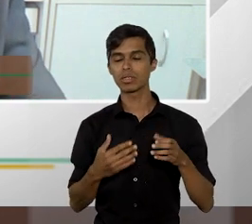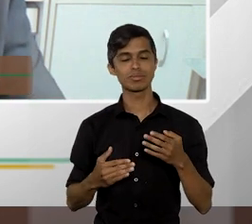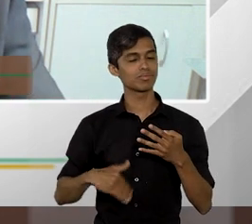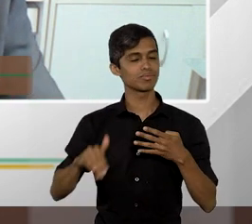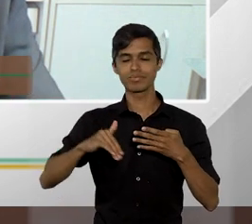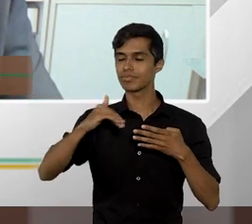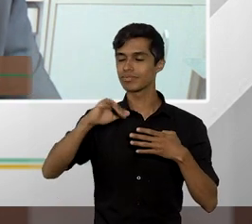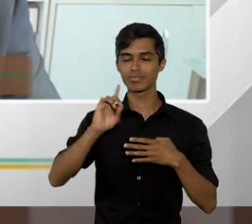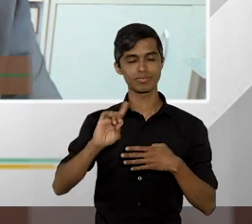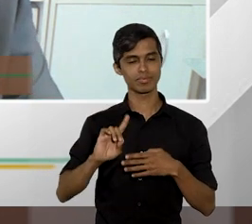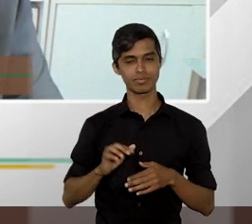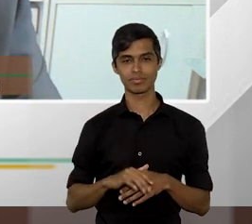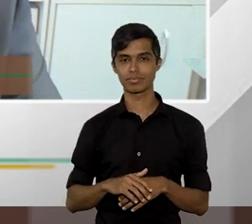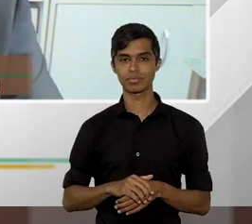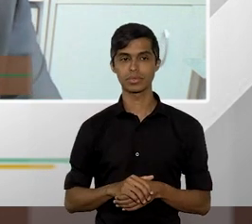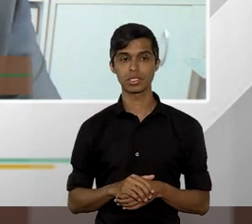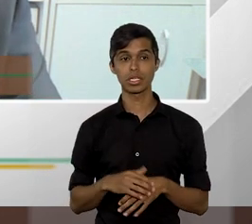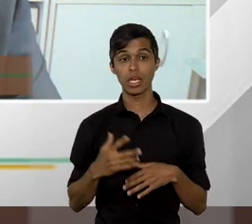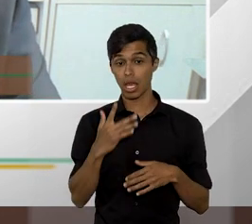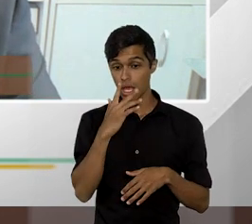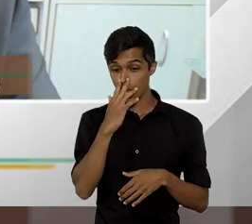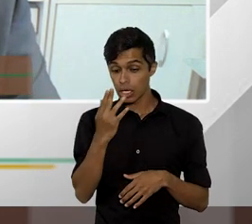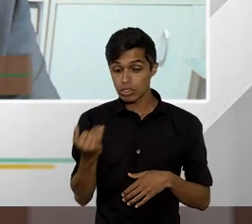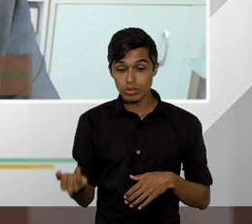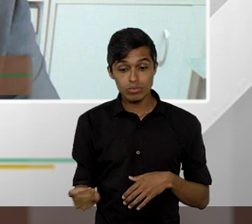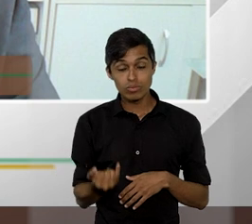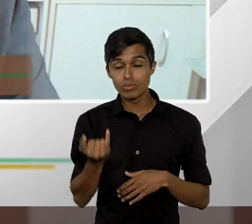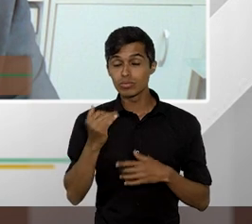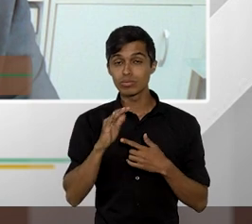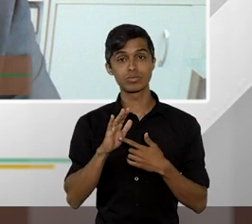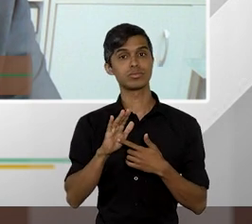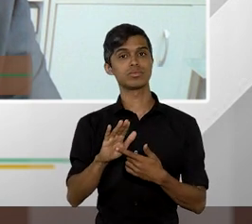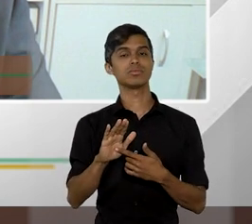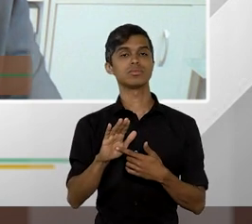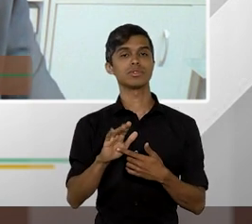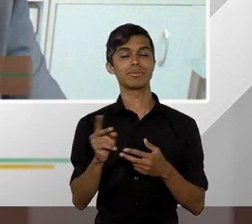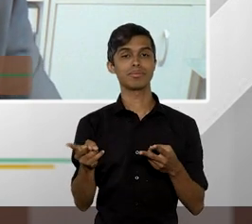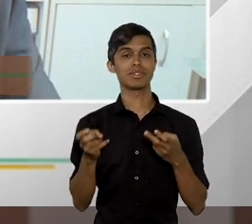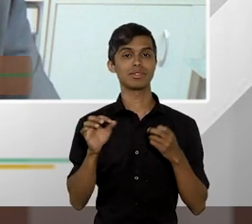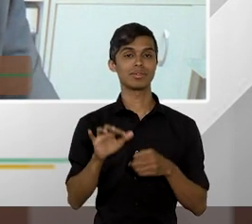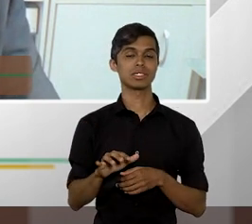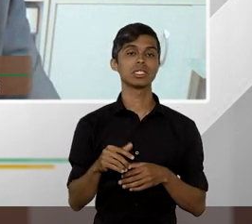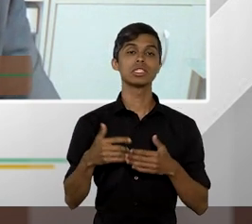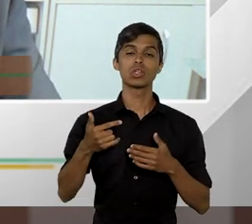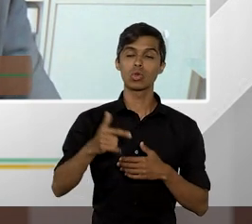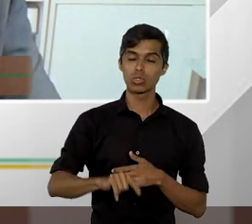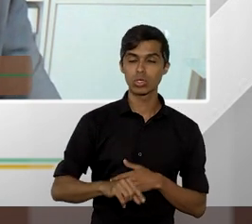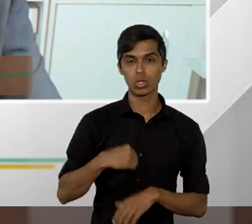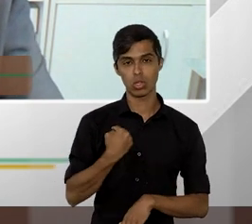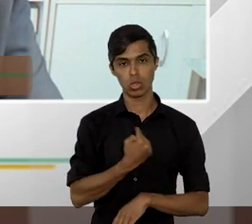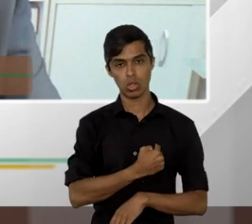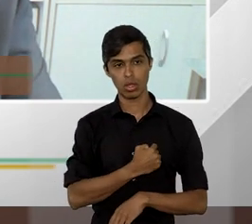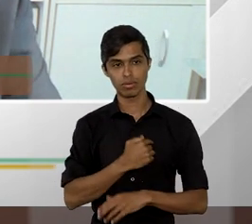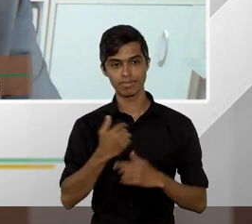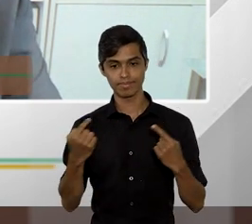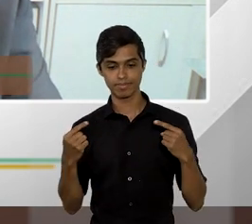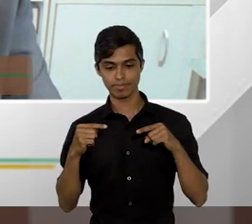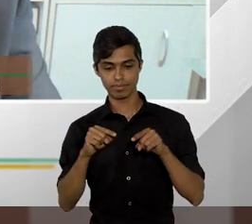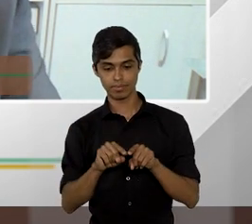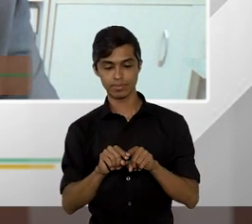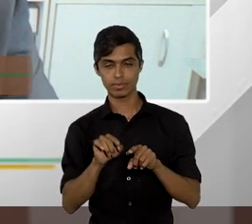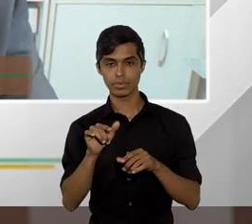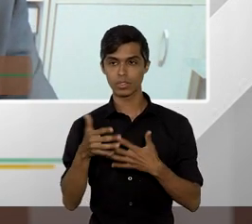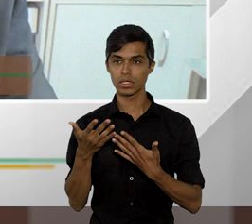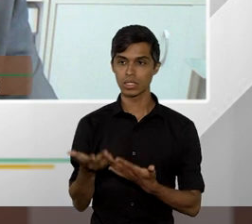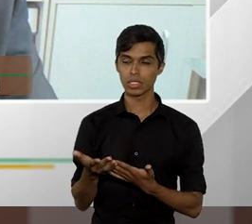exatamente me parece fundamental essa percepção para de novo nós aproximarmos